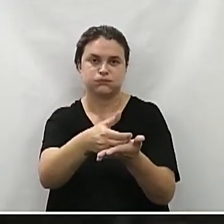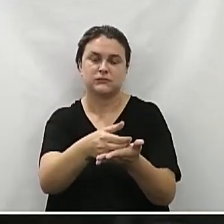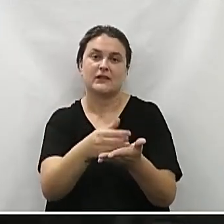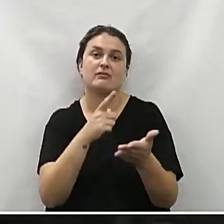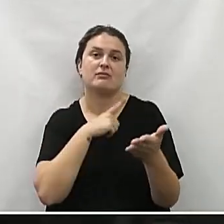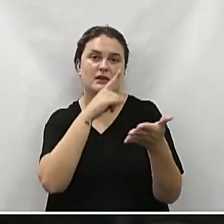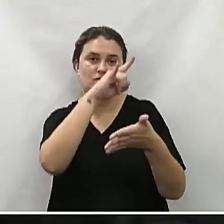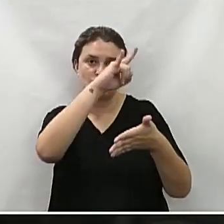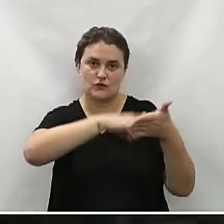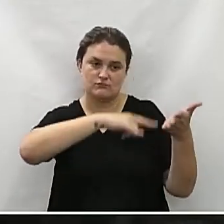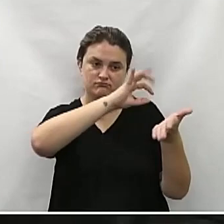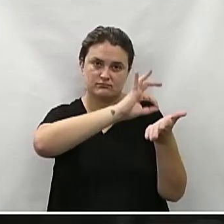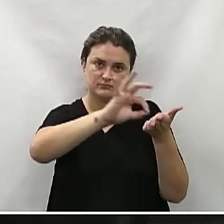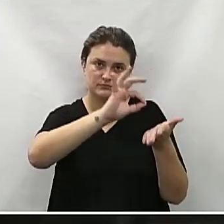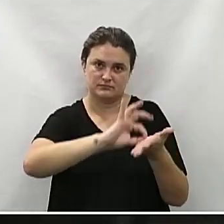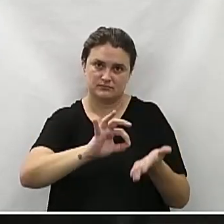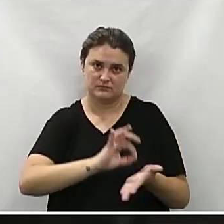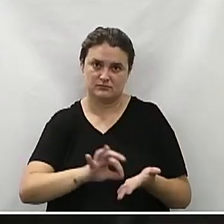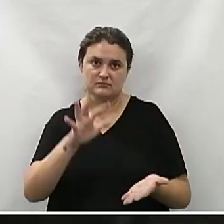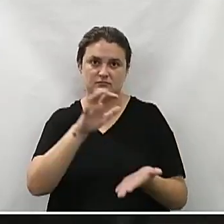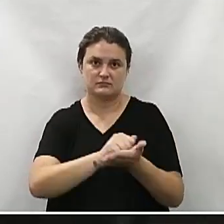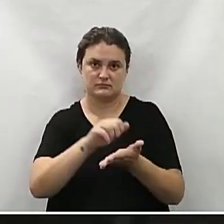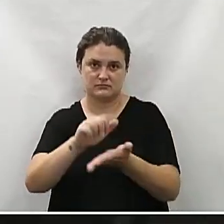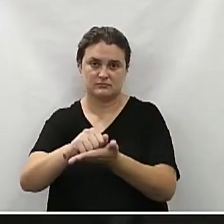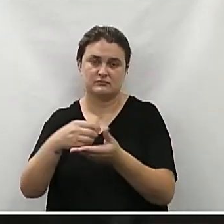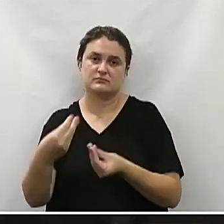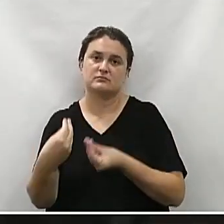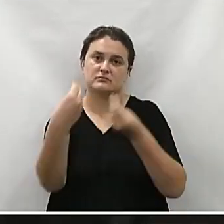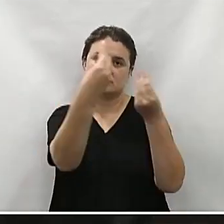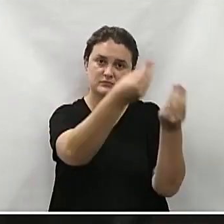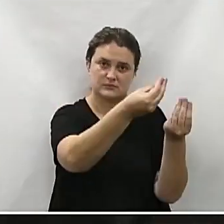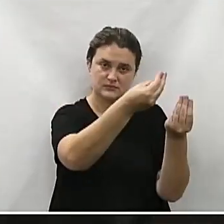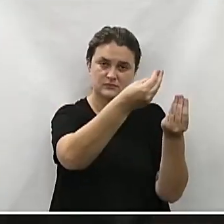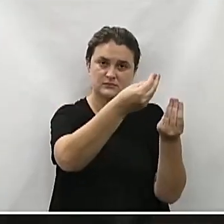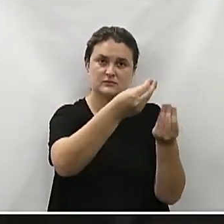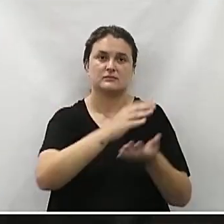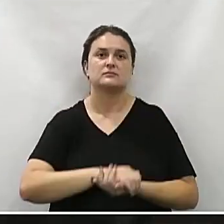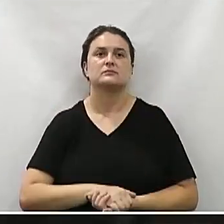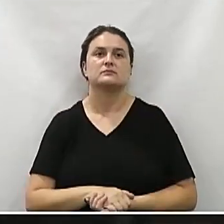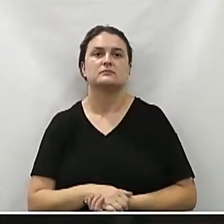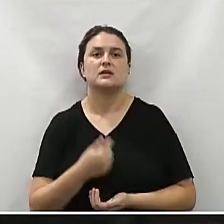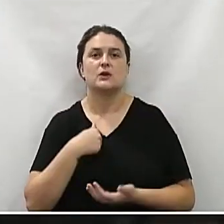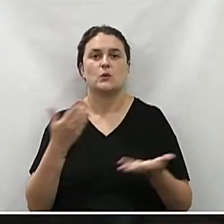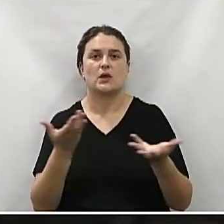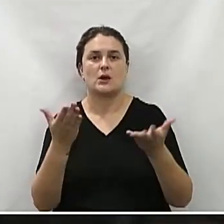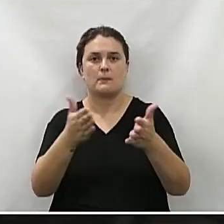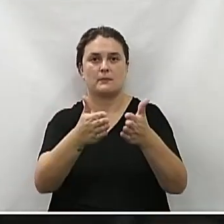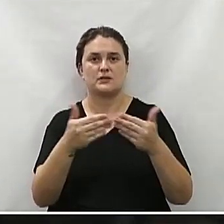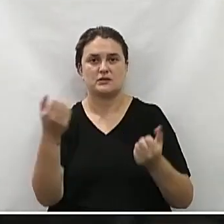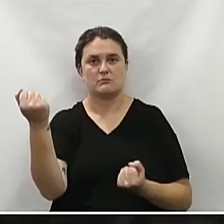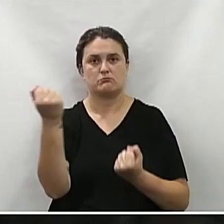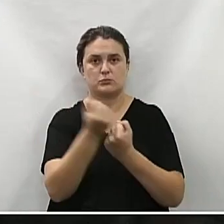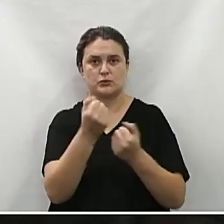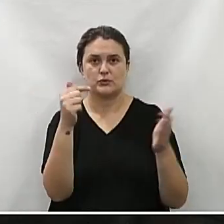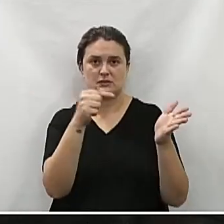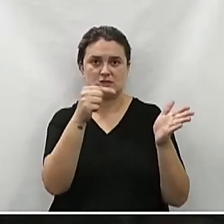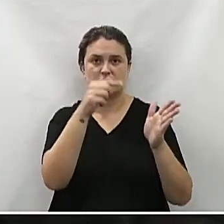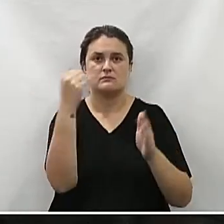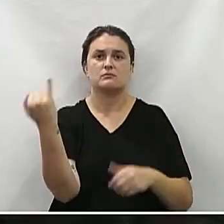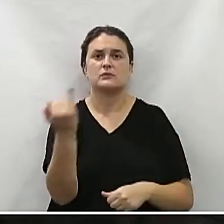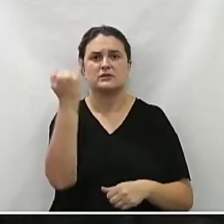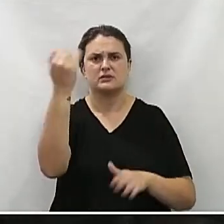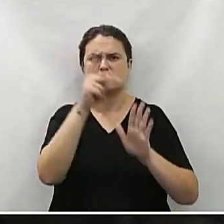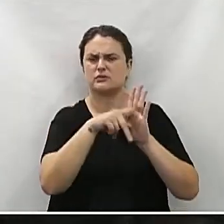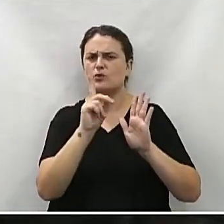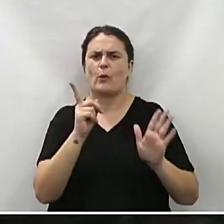eles vão ter um formulário, vão preencher esse formulário de adesão e vão entregar ao município. Então, eu quero pedir o apoio desse importante projeto, que